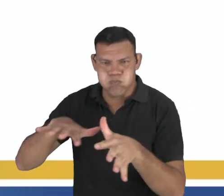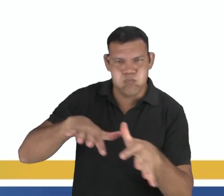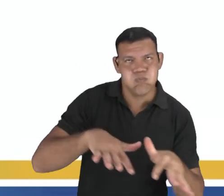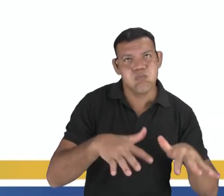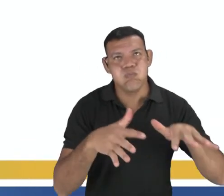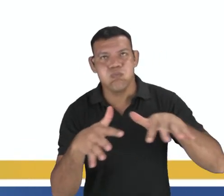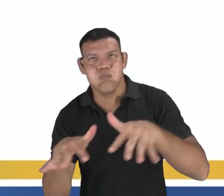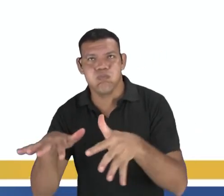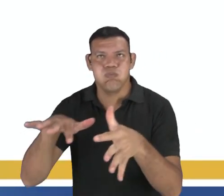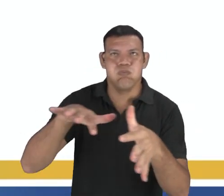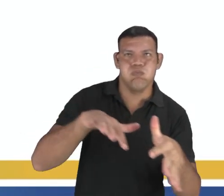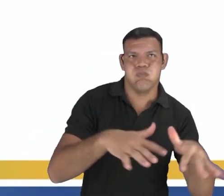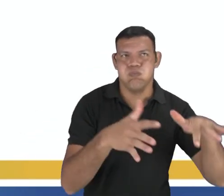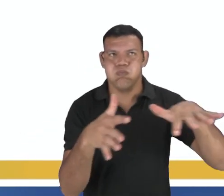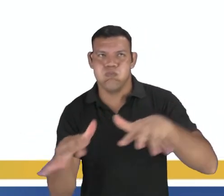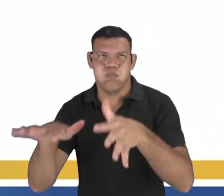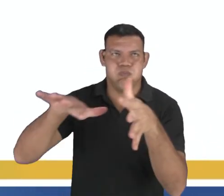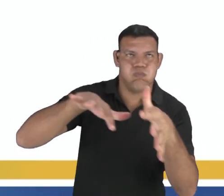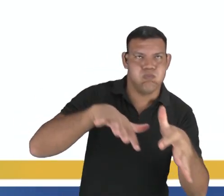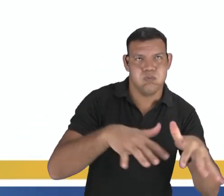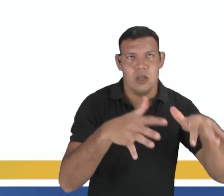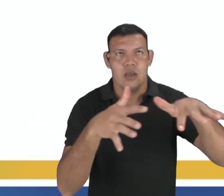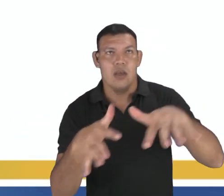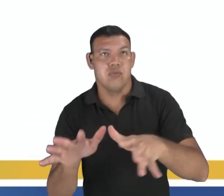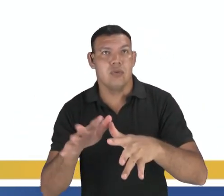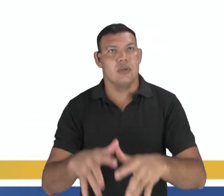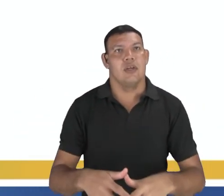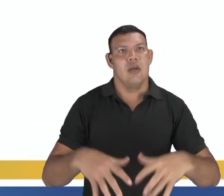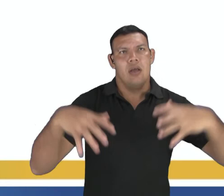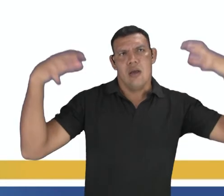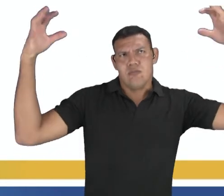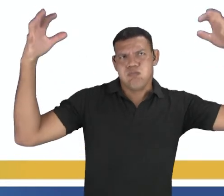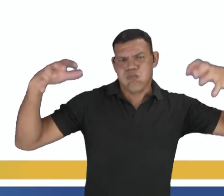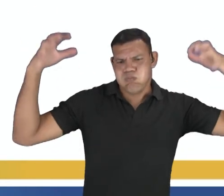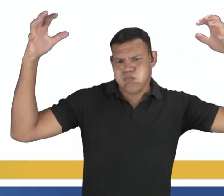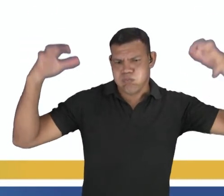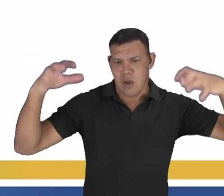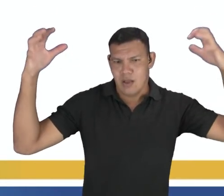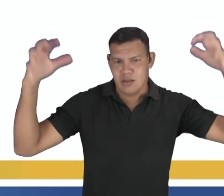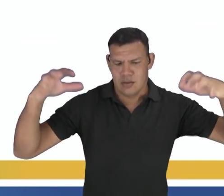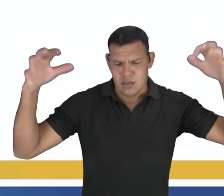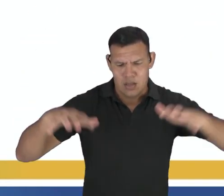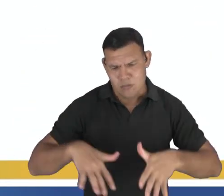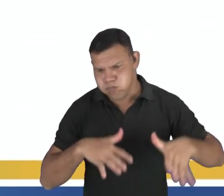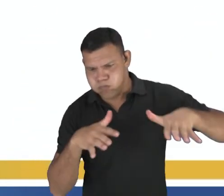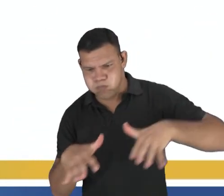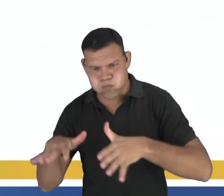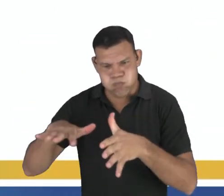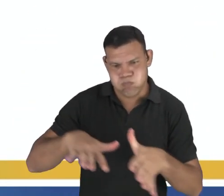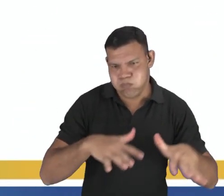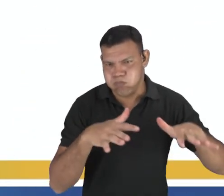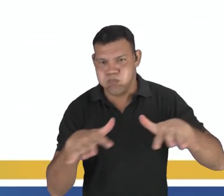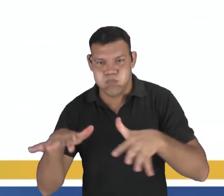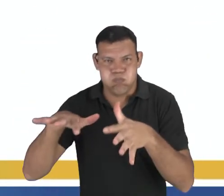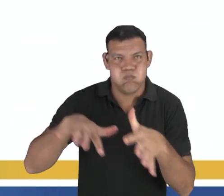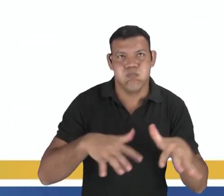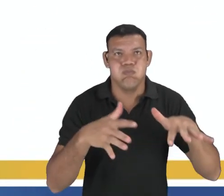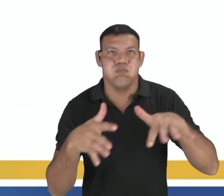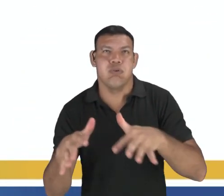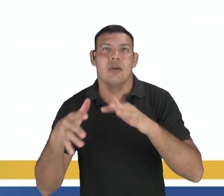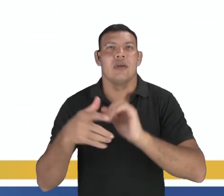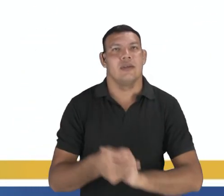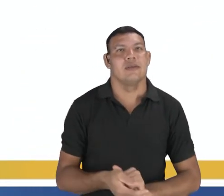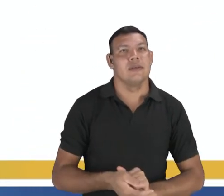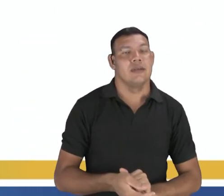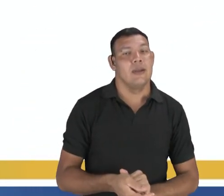um tronco de árvore. Se temos muita chuva, a pinguela pode ficar submessa e, portanto, impossibilita a passagem. Mas se corre